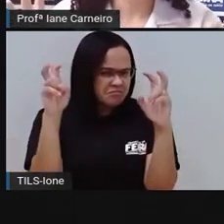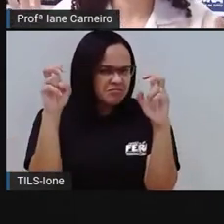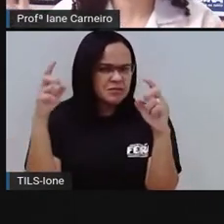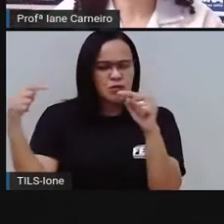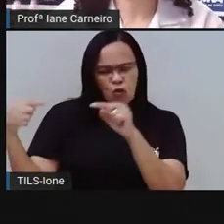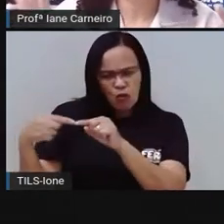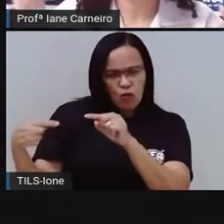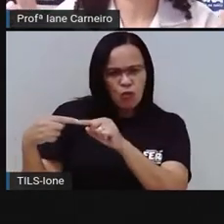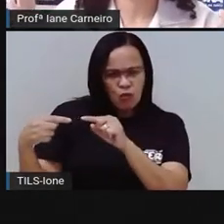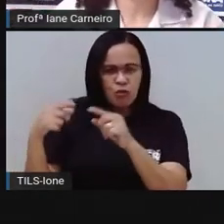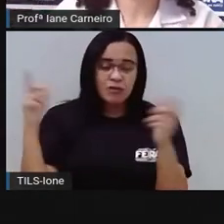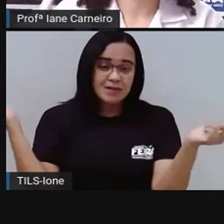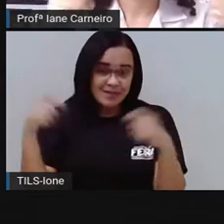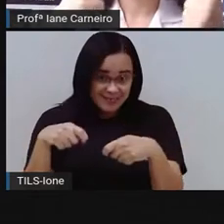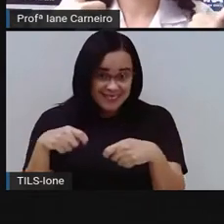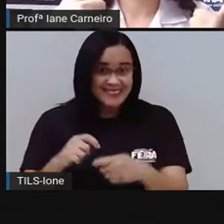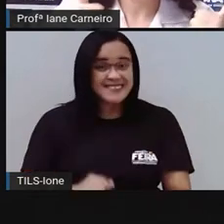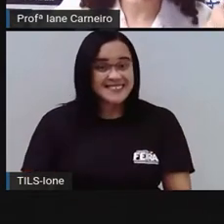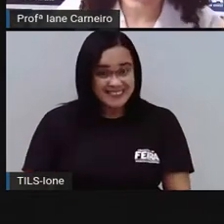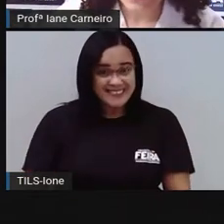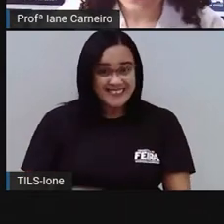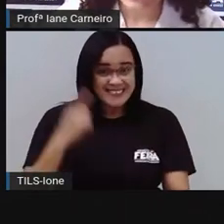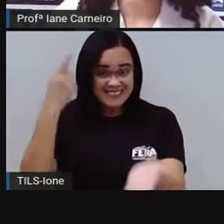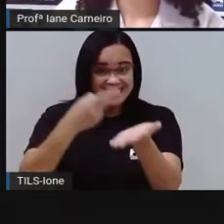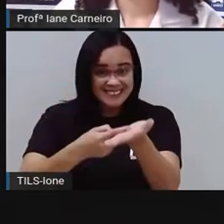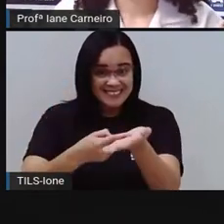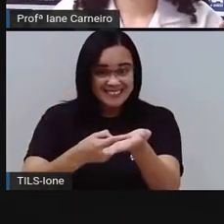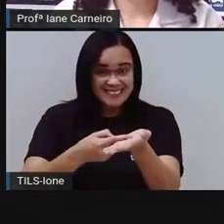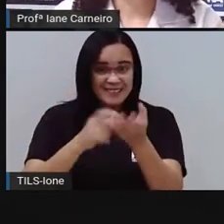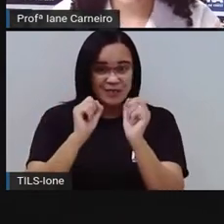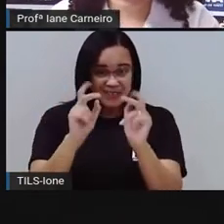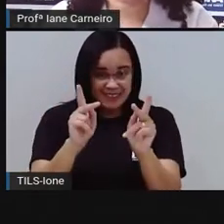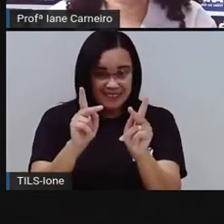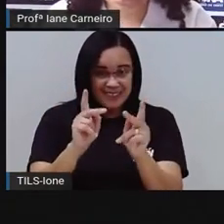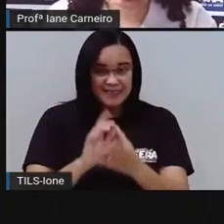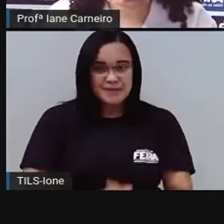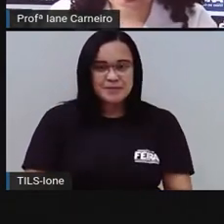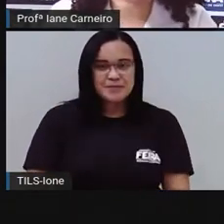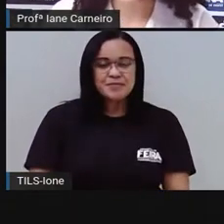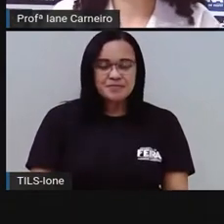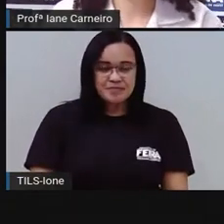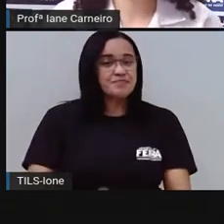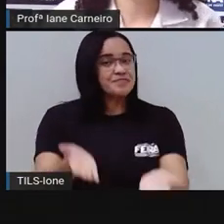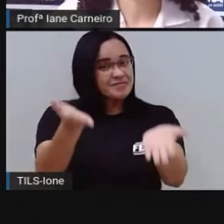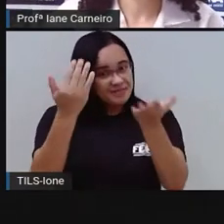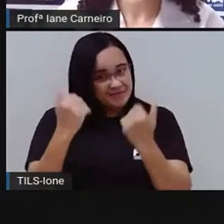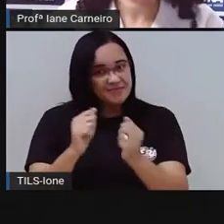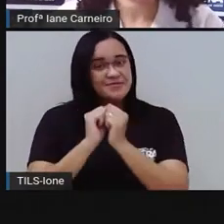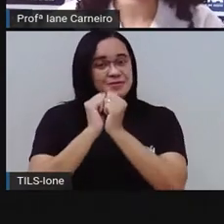sobre o que aquela adivinha tá querendo falar. Combinado? Então, ó, vamos lá.